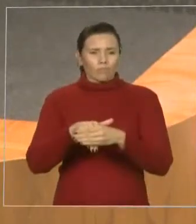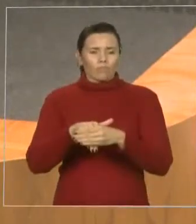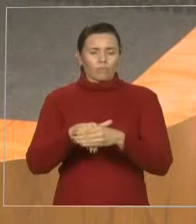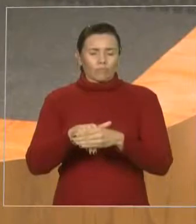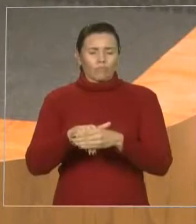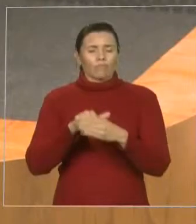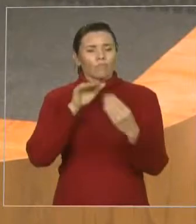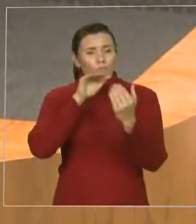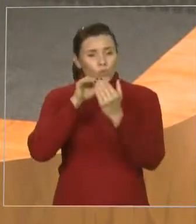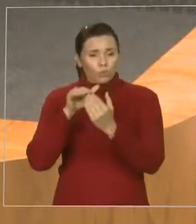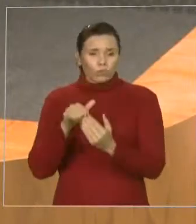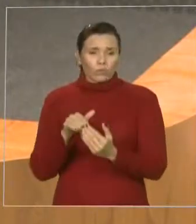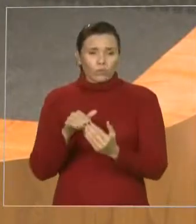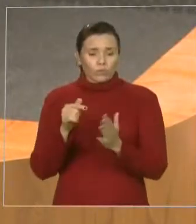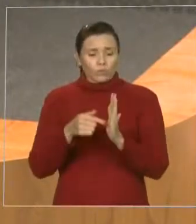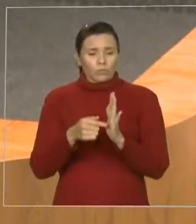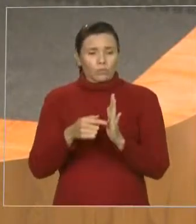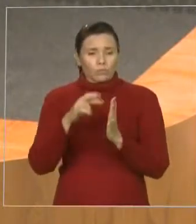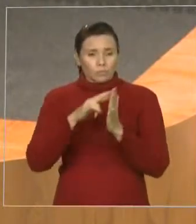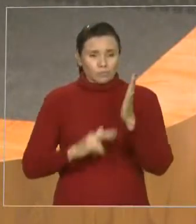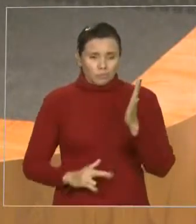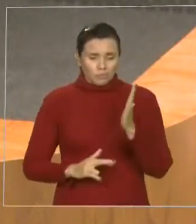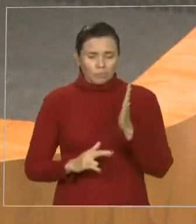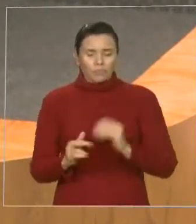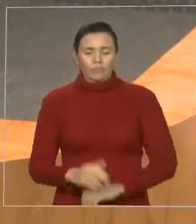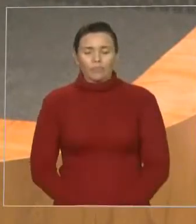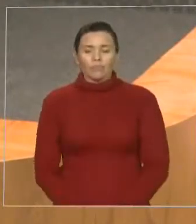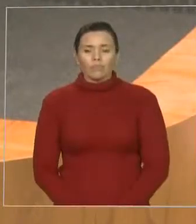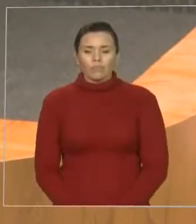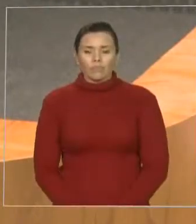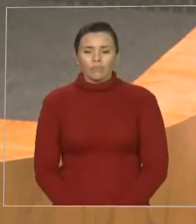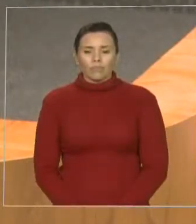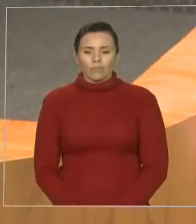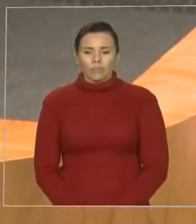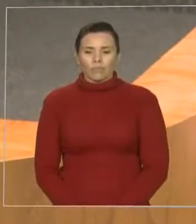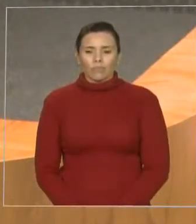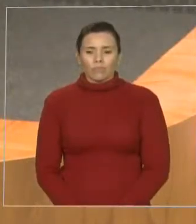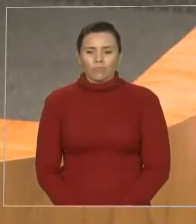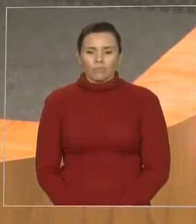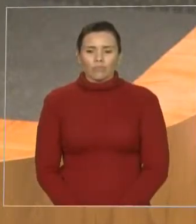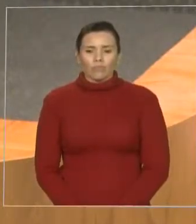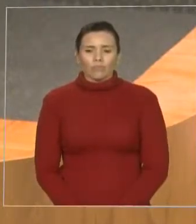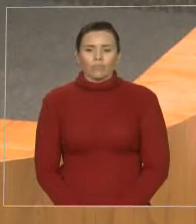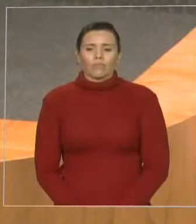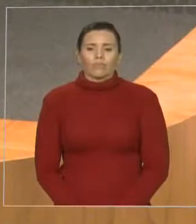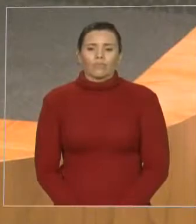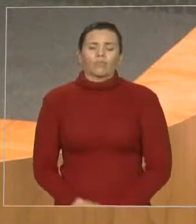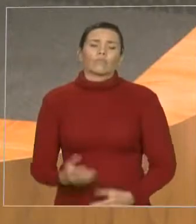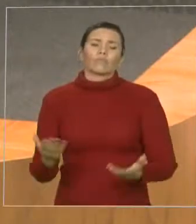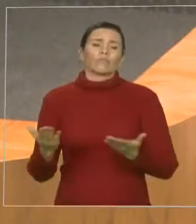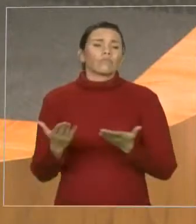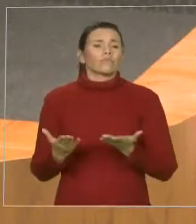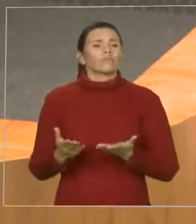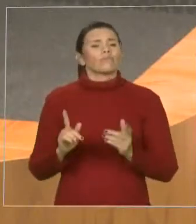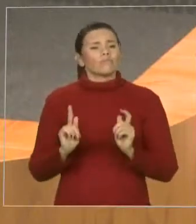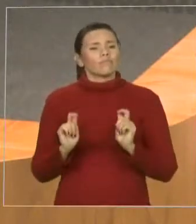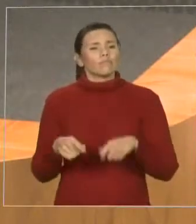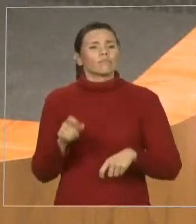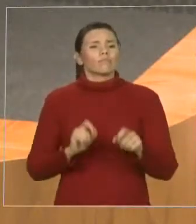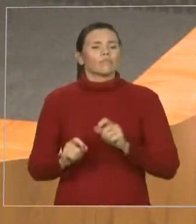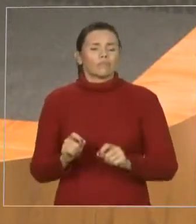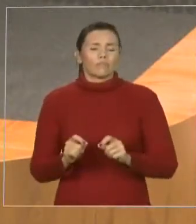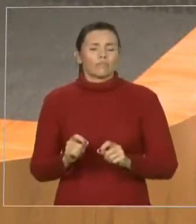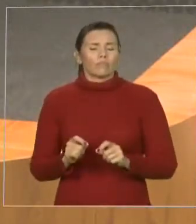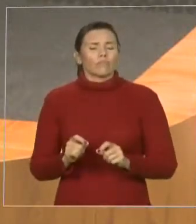que nos concederam a oportunidade de capacitar e, assim, proteger ainda mais as pessoas que precisam da